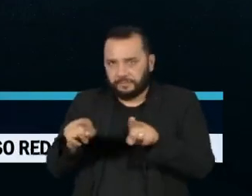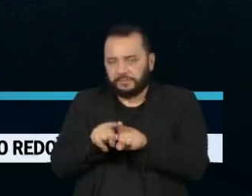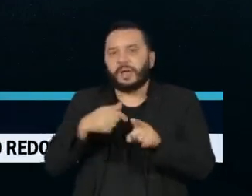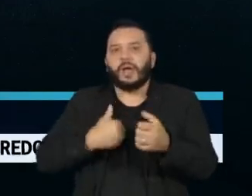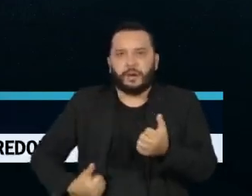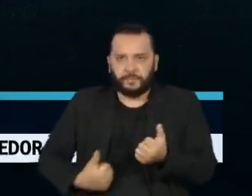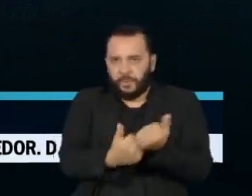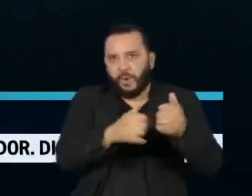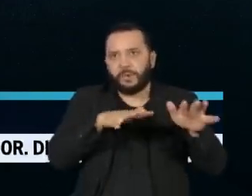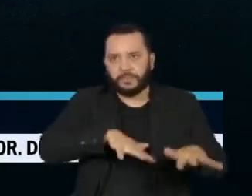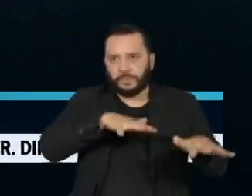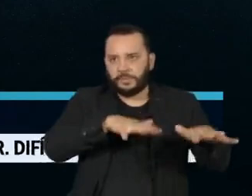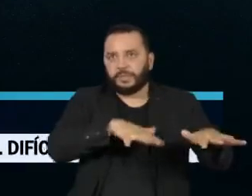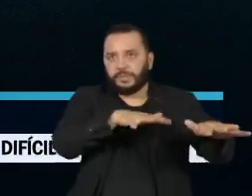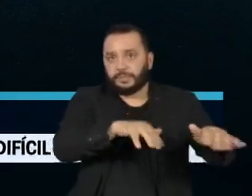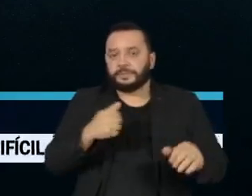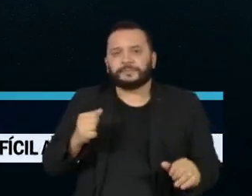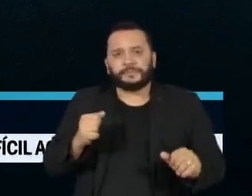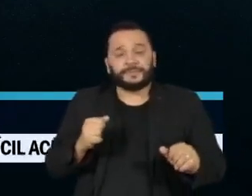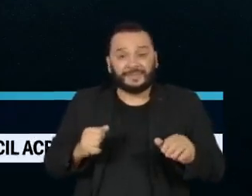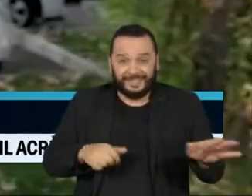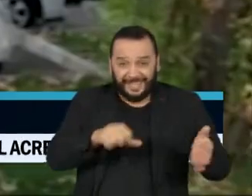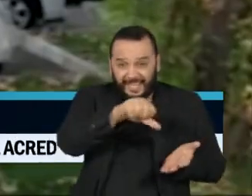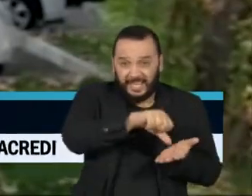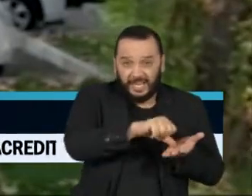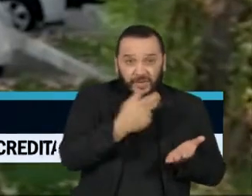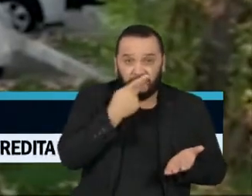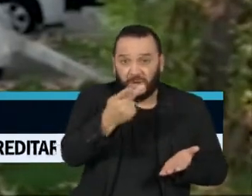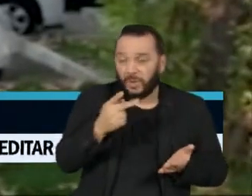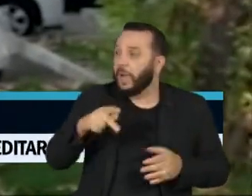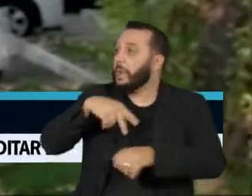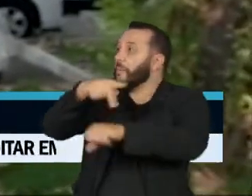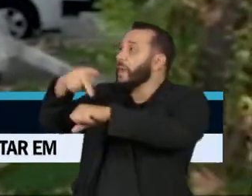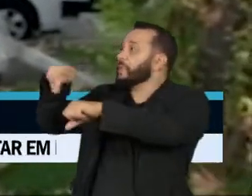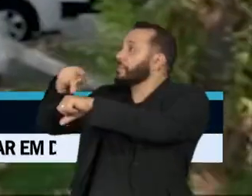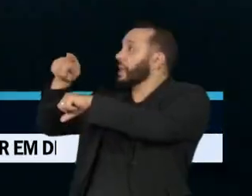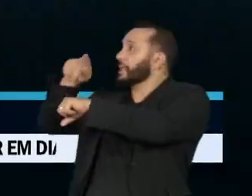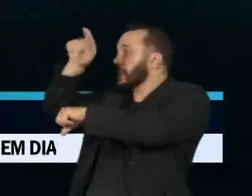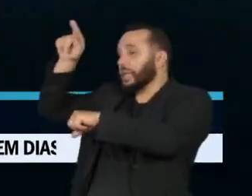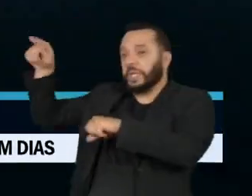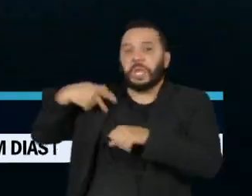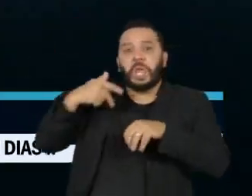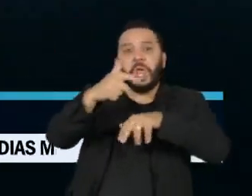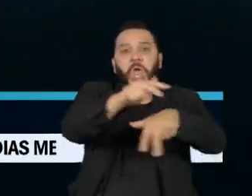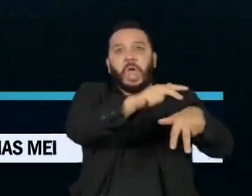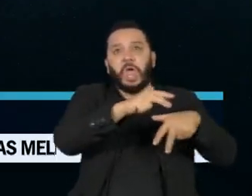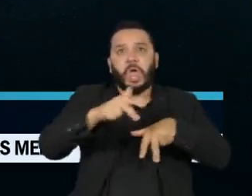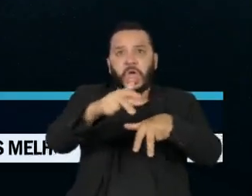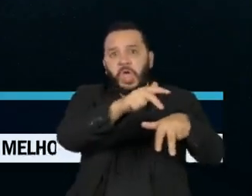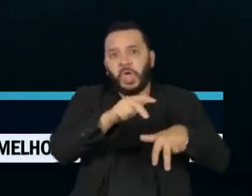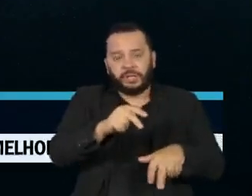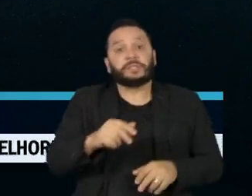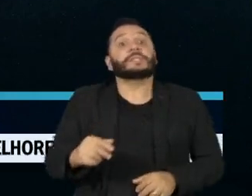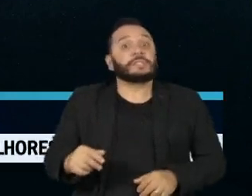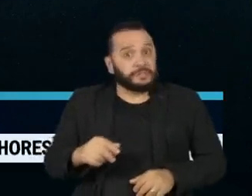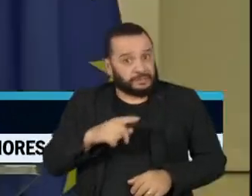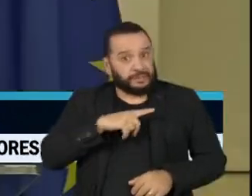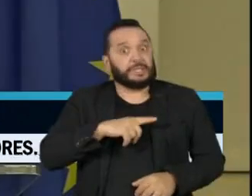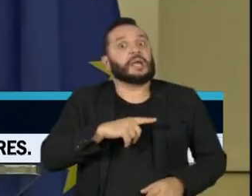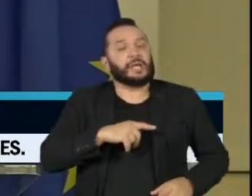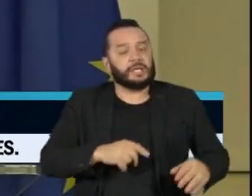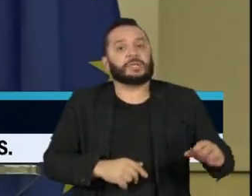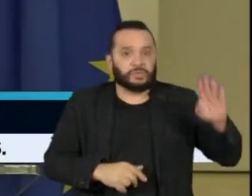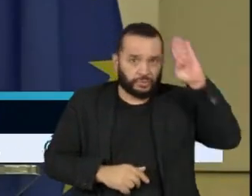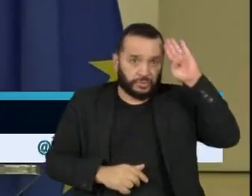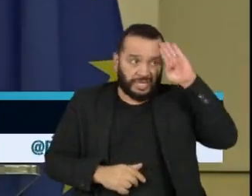estrangeiras estão por trás dos protestos que se espalharam por todo o país e vêm sendo reprimidos com violência.